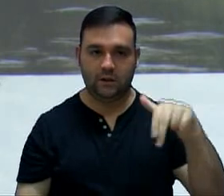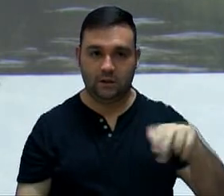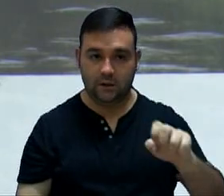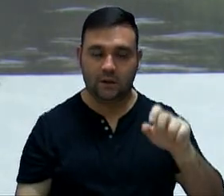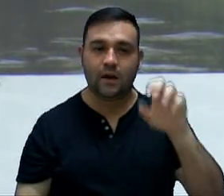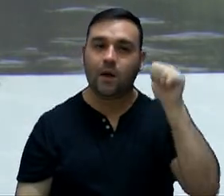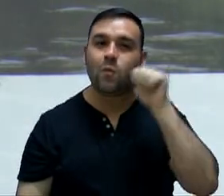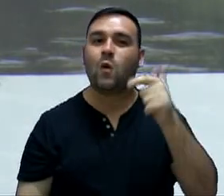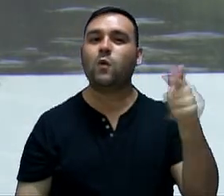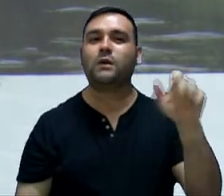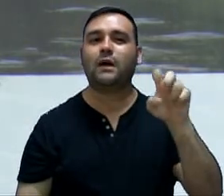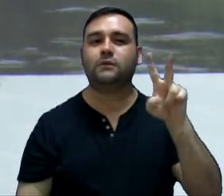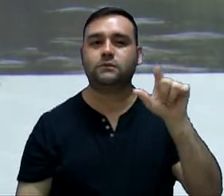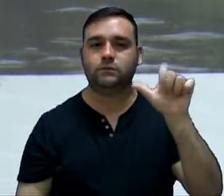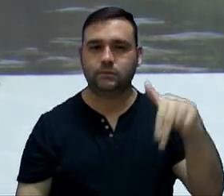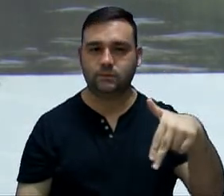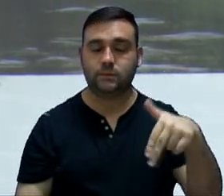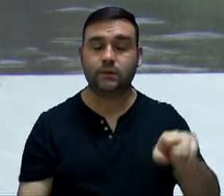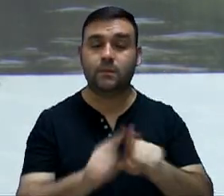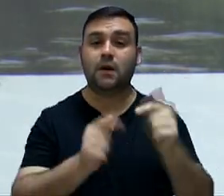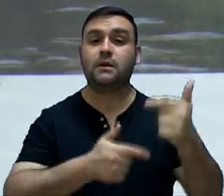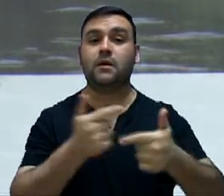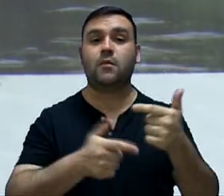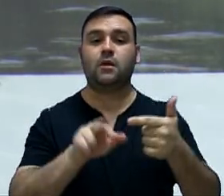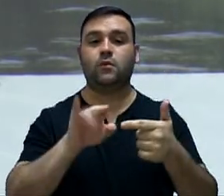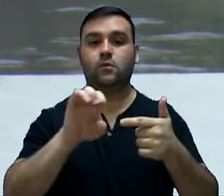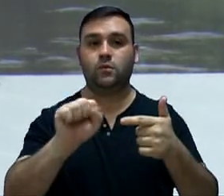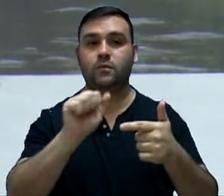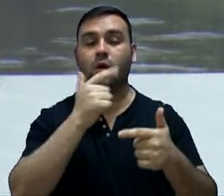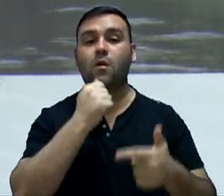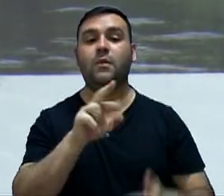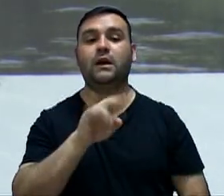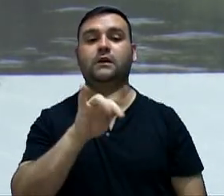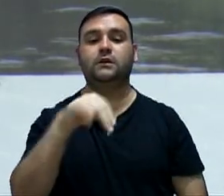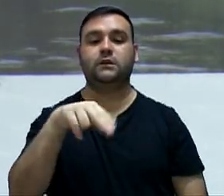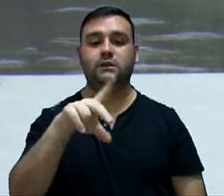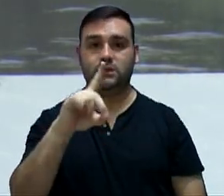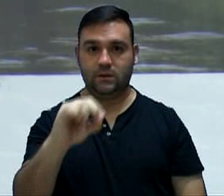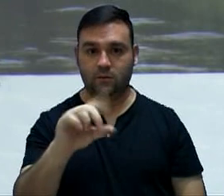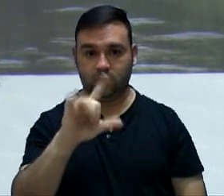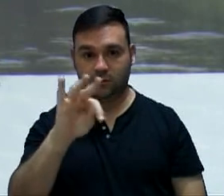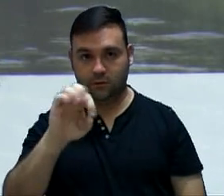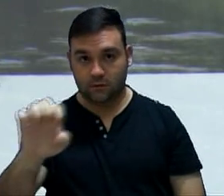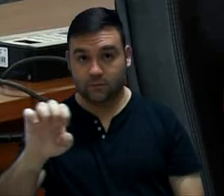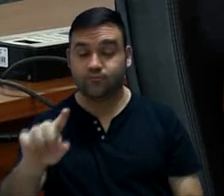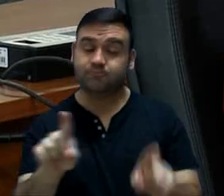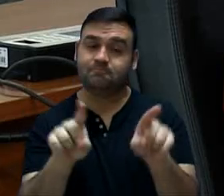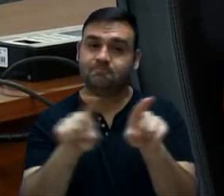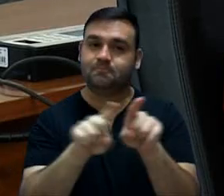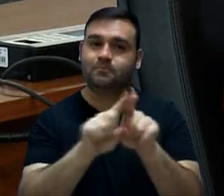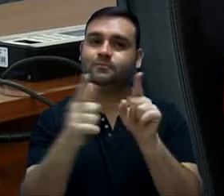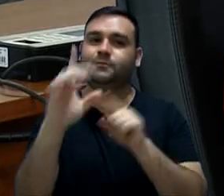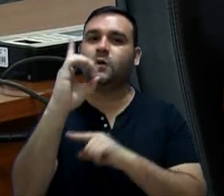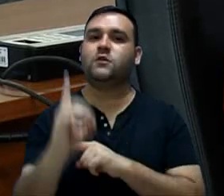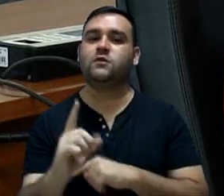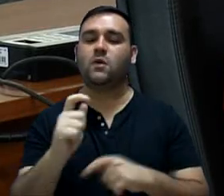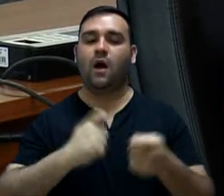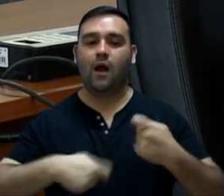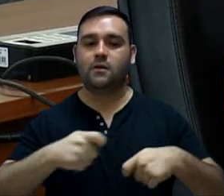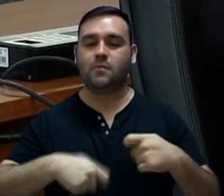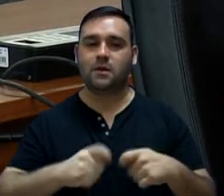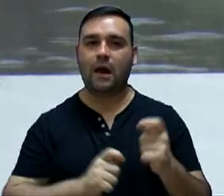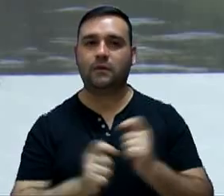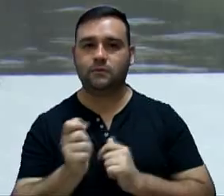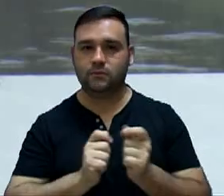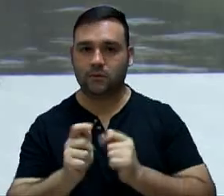Valini, dos servidores da URBIS, Reginaldo Leite e Cristiane Oliveira e também do diretor administrativo